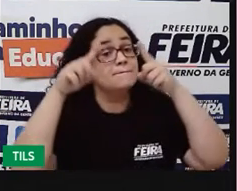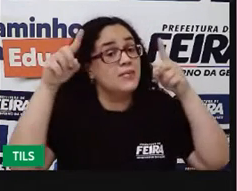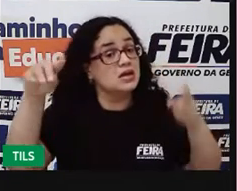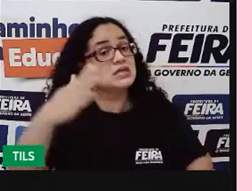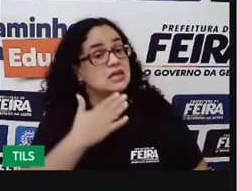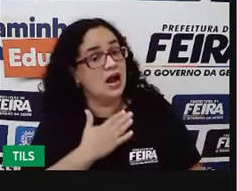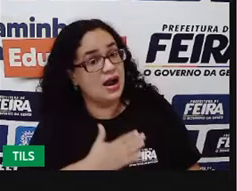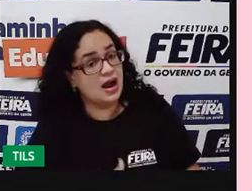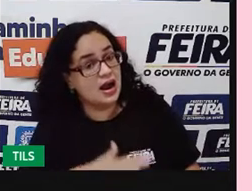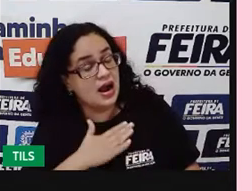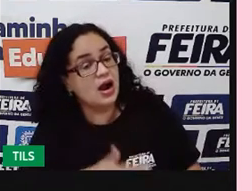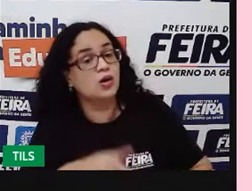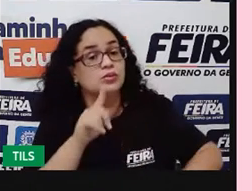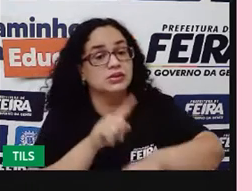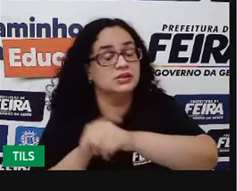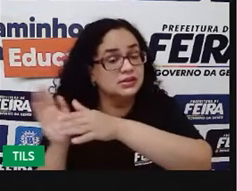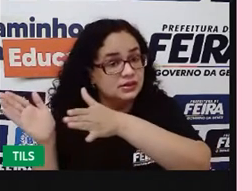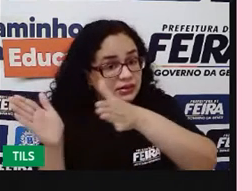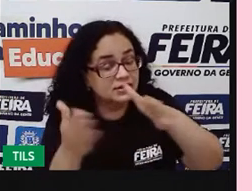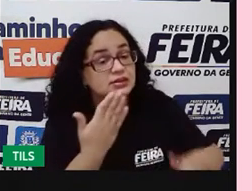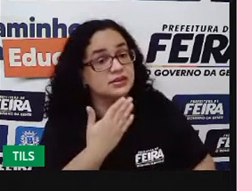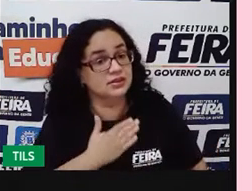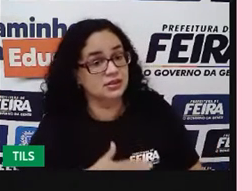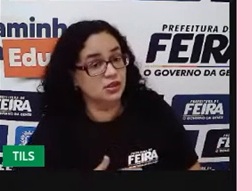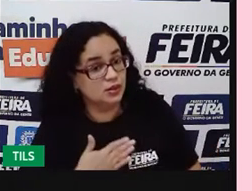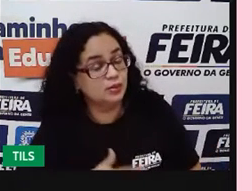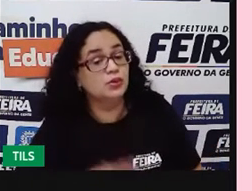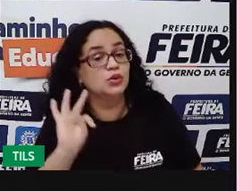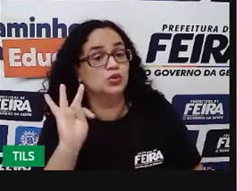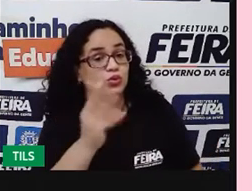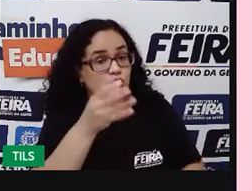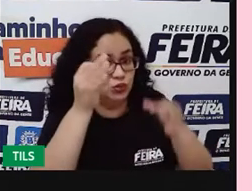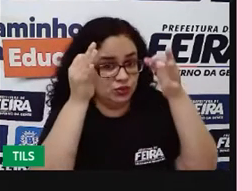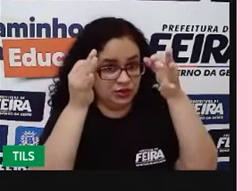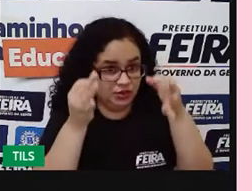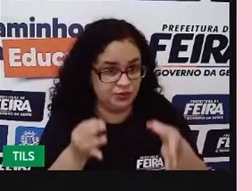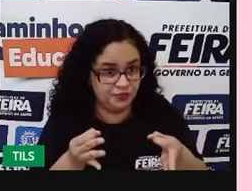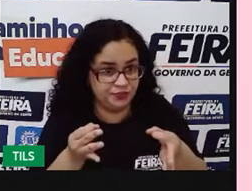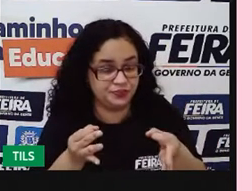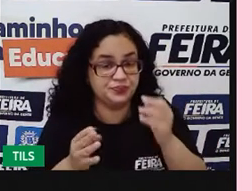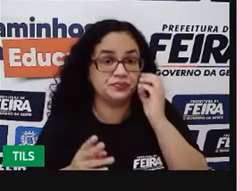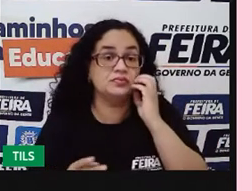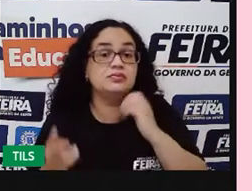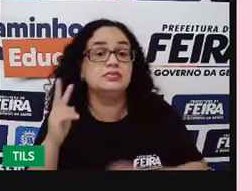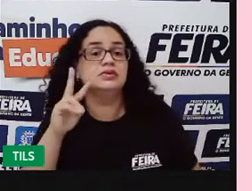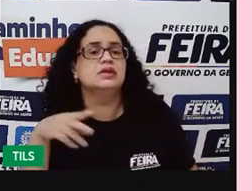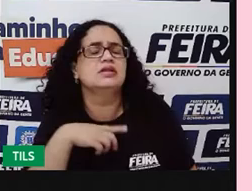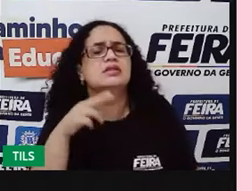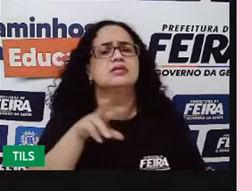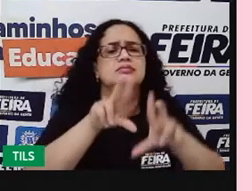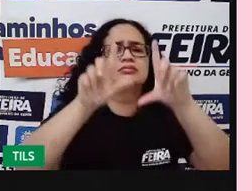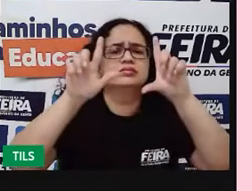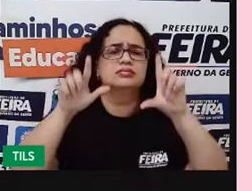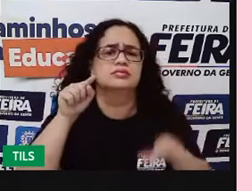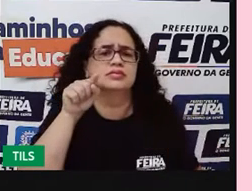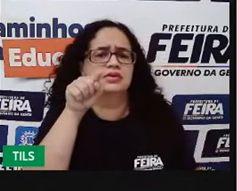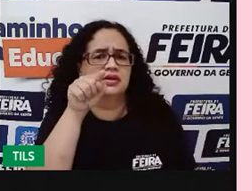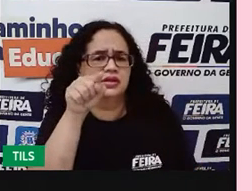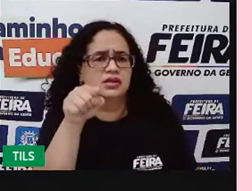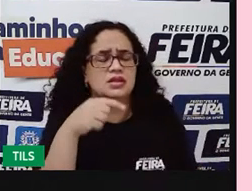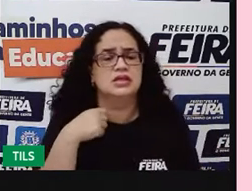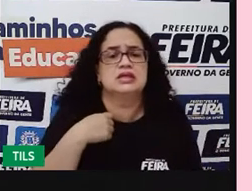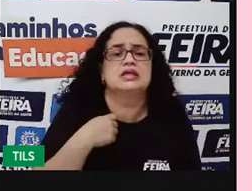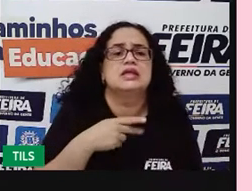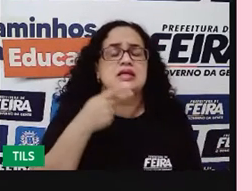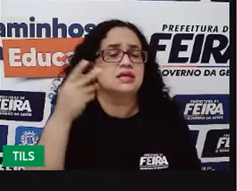que vai dar tempo, que vai ser tranquilo, vai dar tudo certo. E aí, eu trago essa charge, de Maurício,